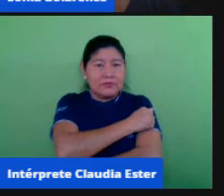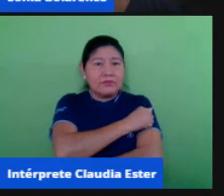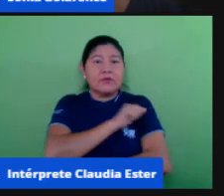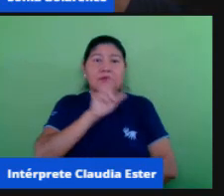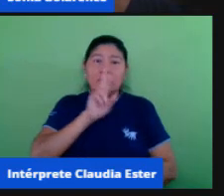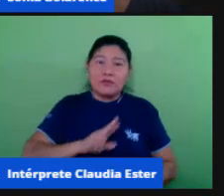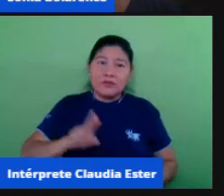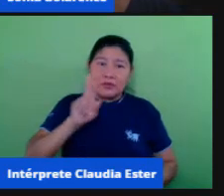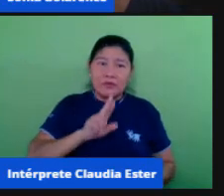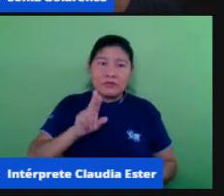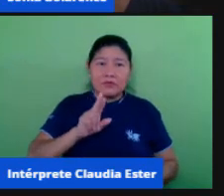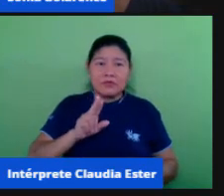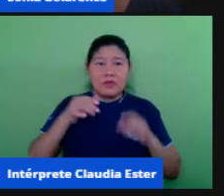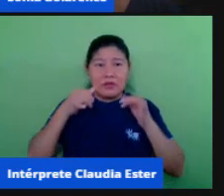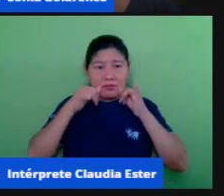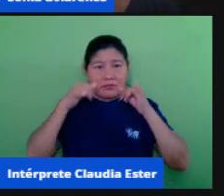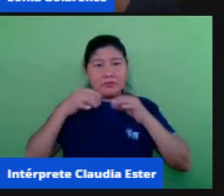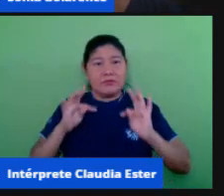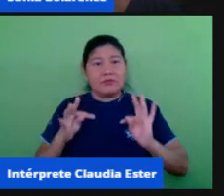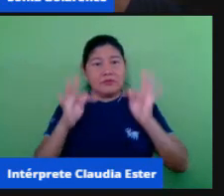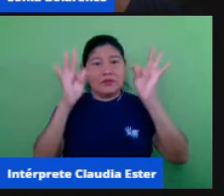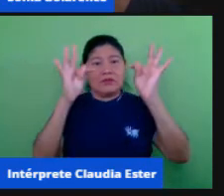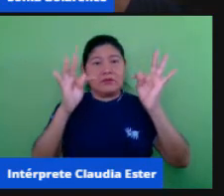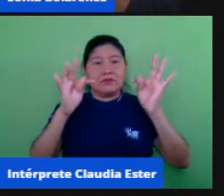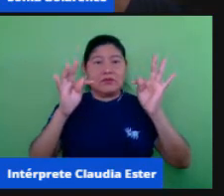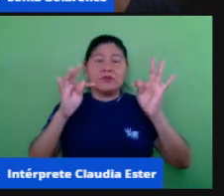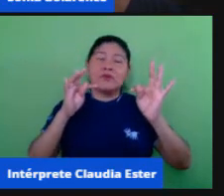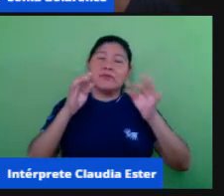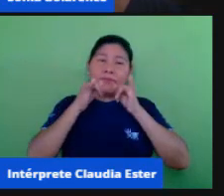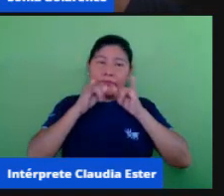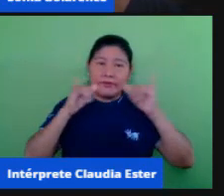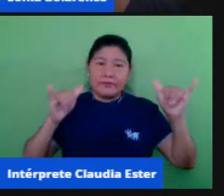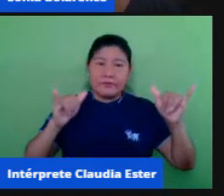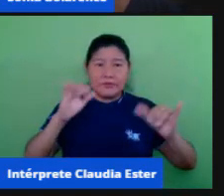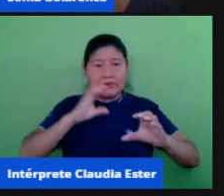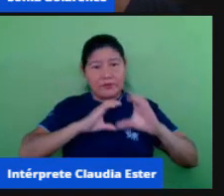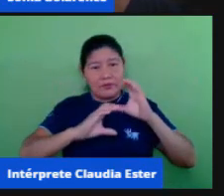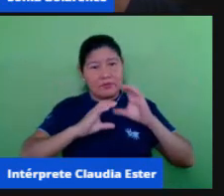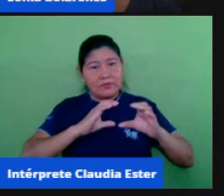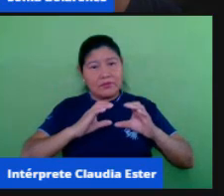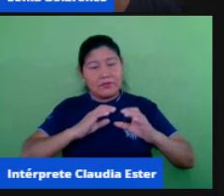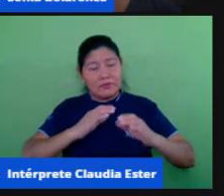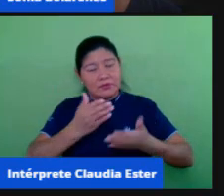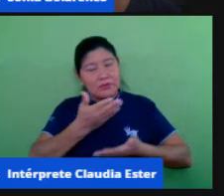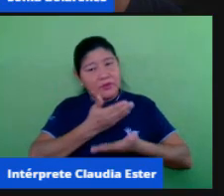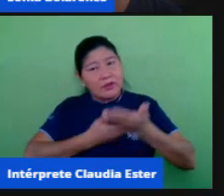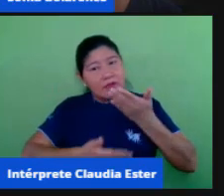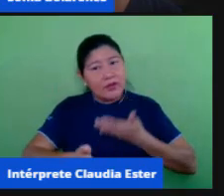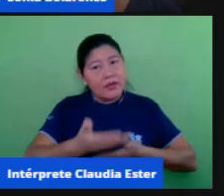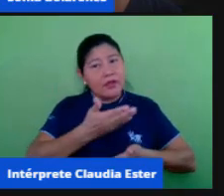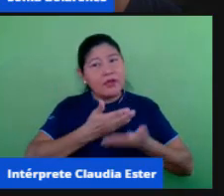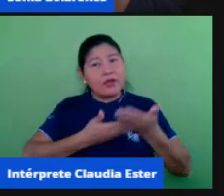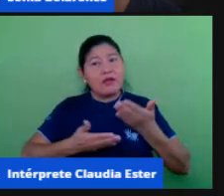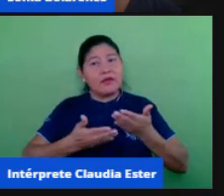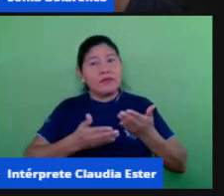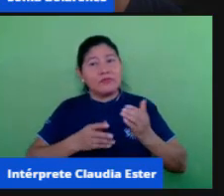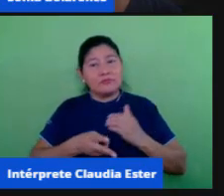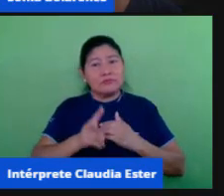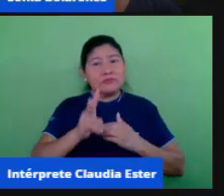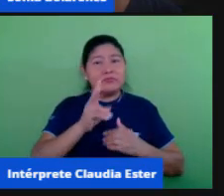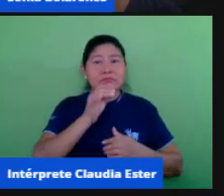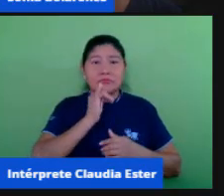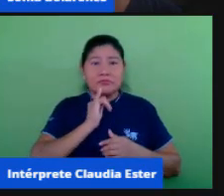informação e comunicação na mediação do desenvolvimento da sua prática pedagógica